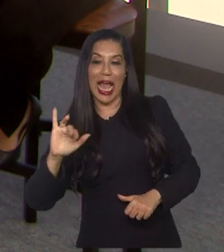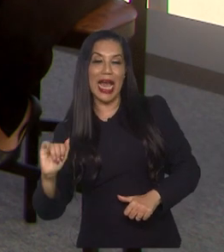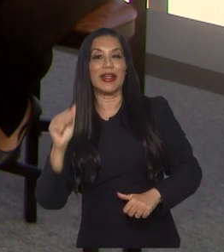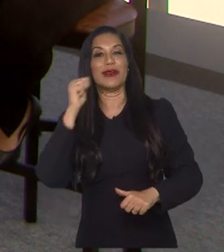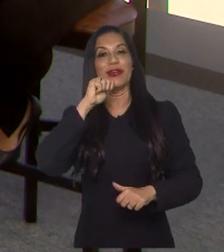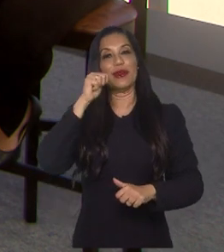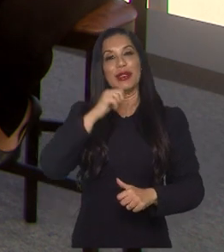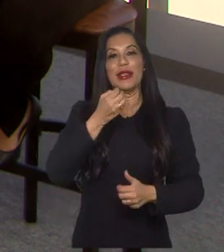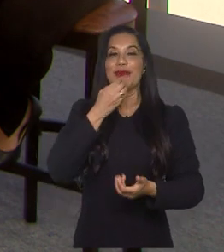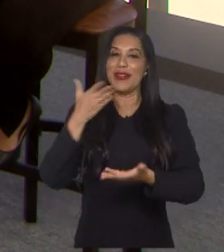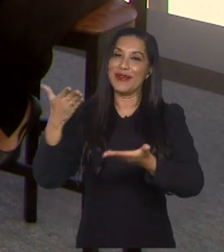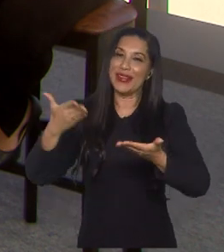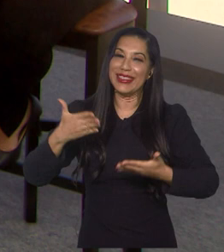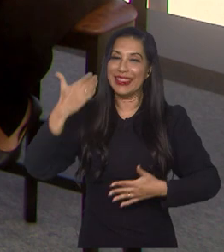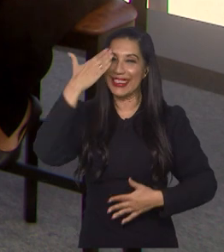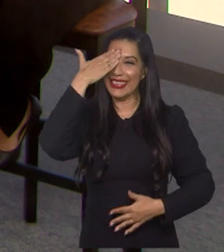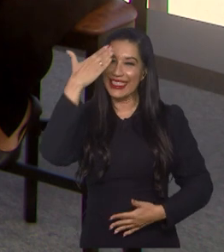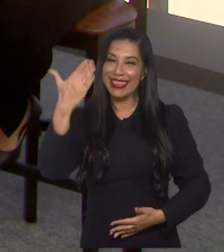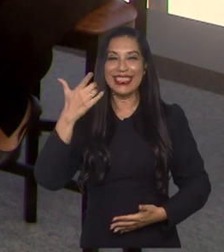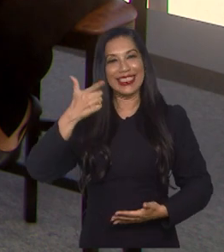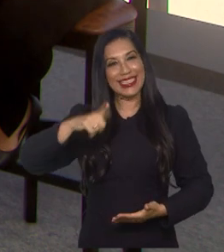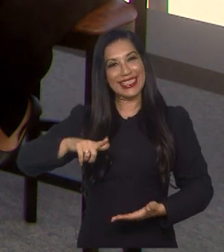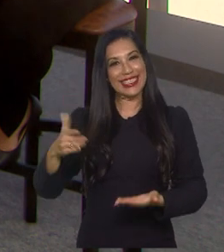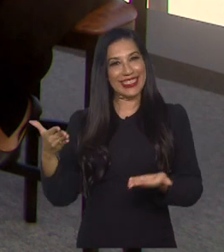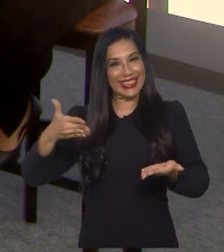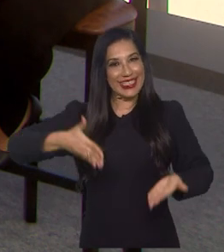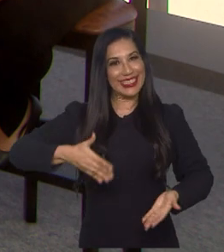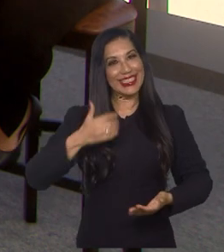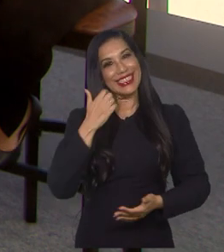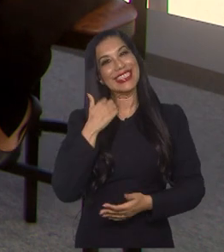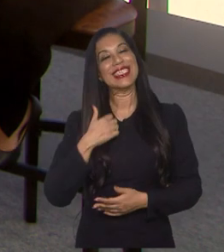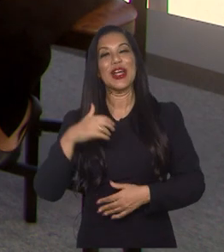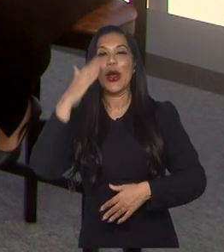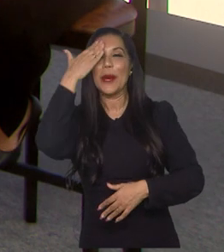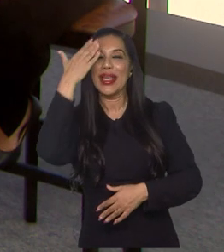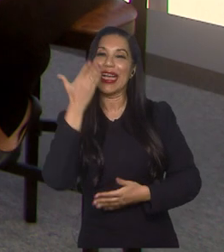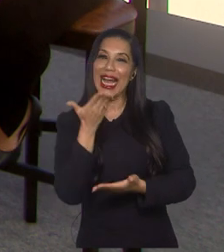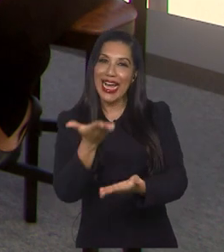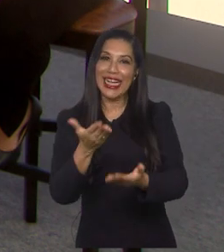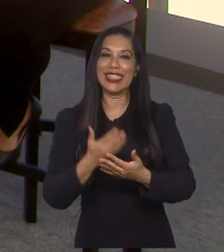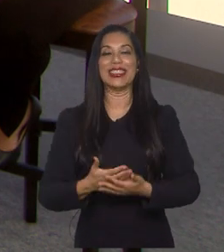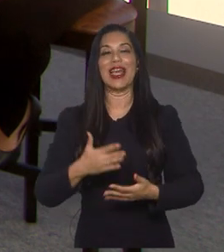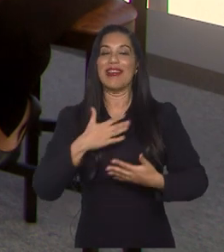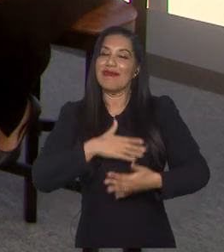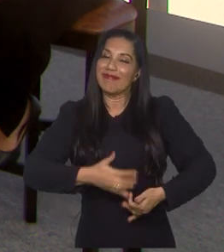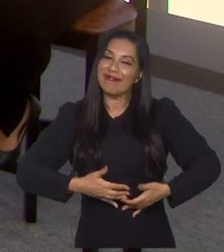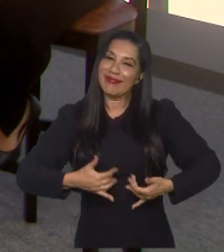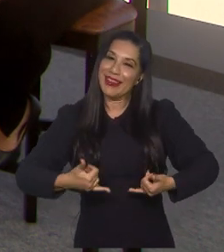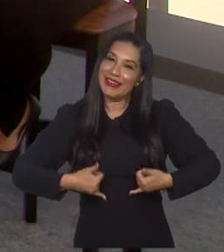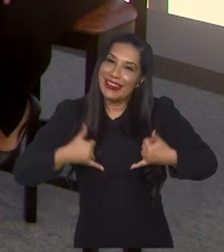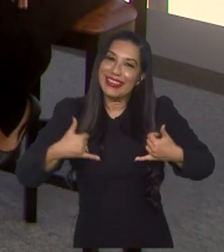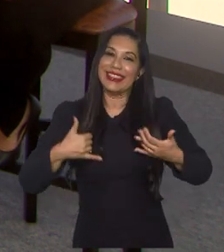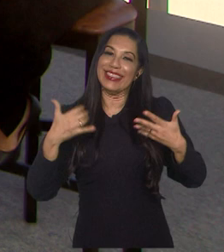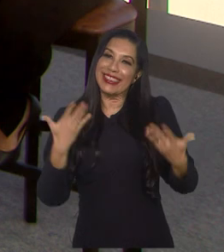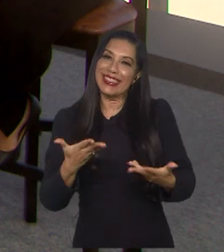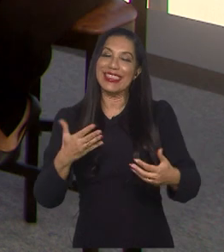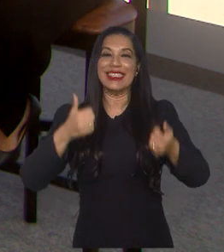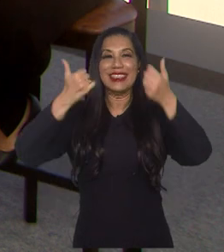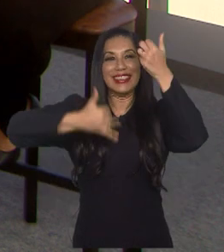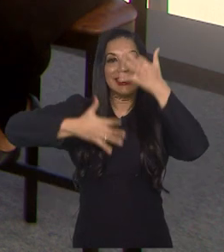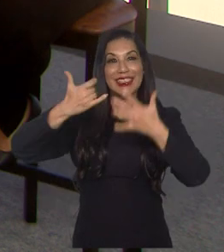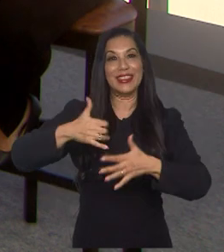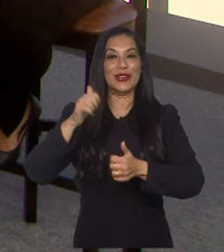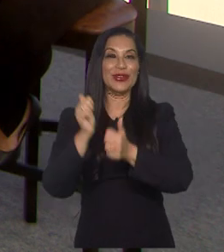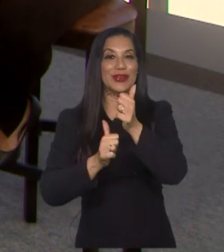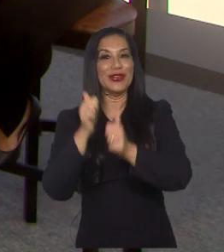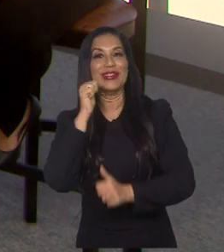-vindos vocês, muito obrigada mais uma vez pela presença. Obrigada você, Marília. Uma honra estar aqui participando e poder falar do futebol